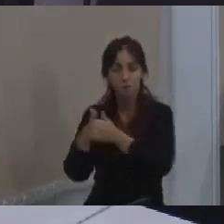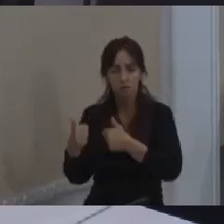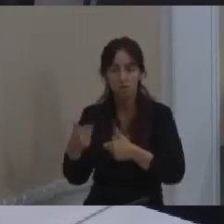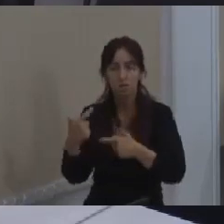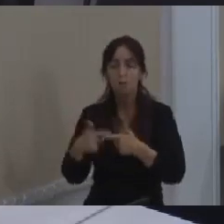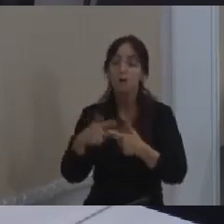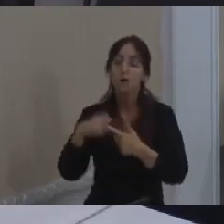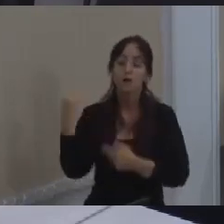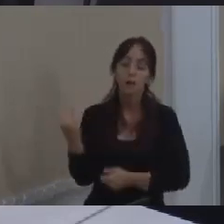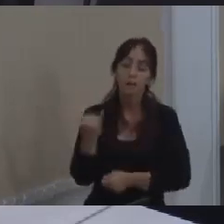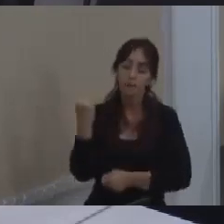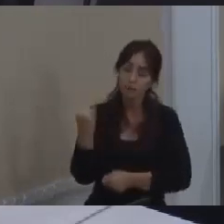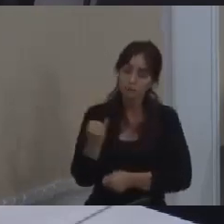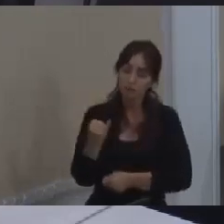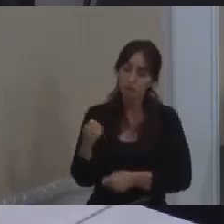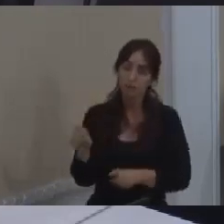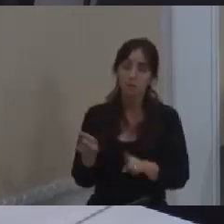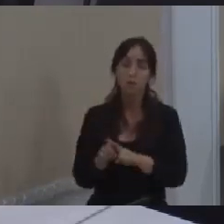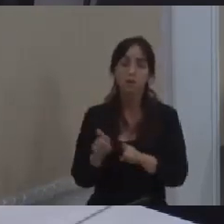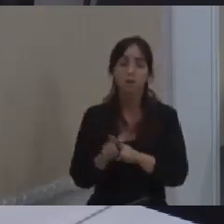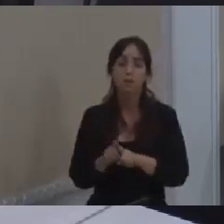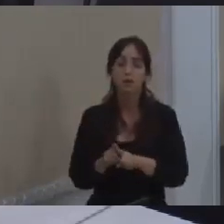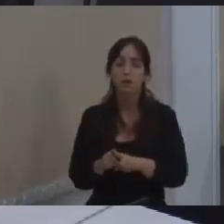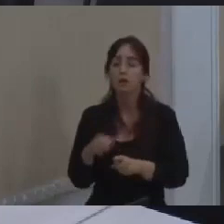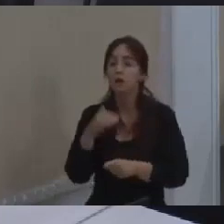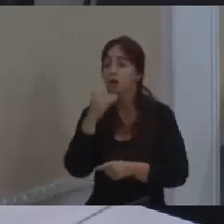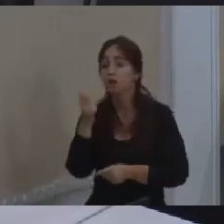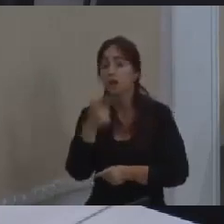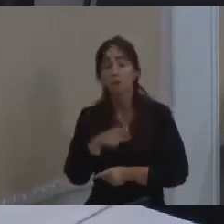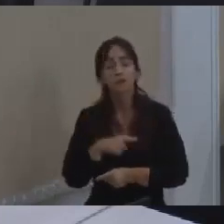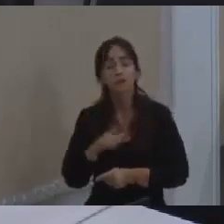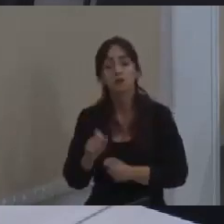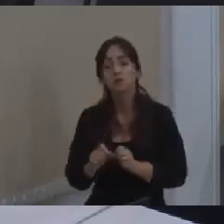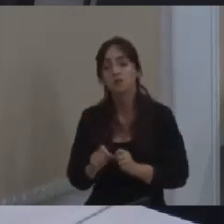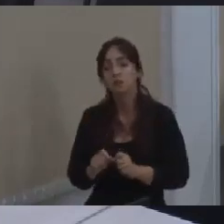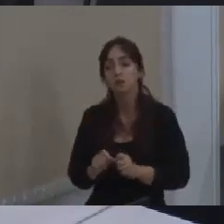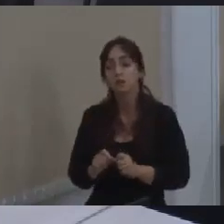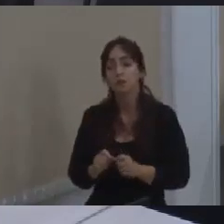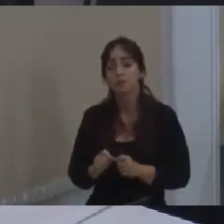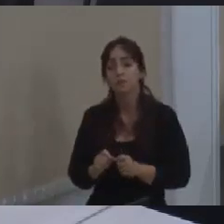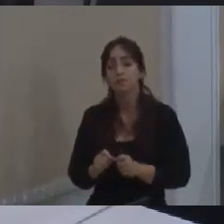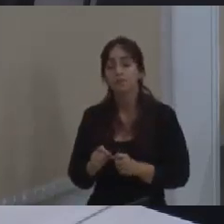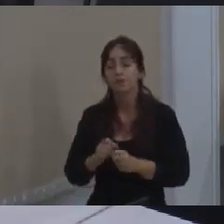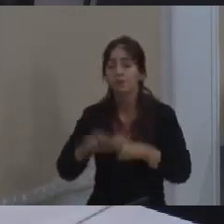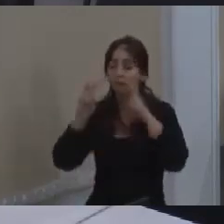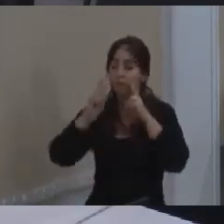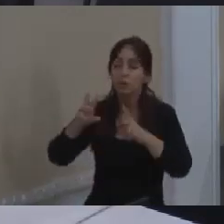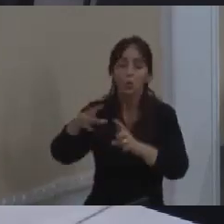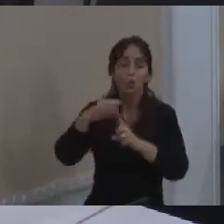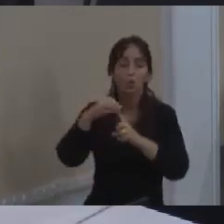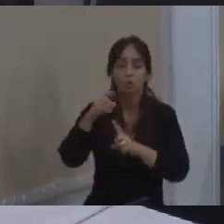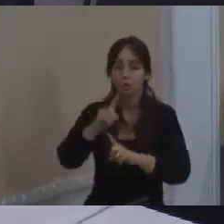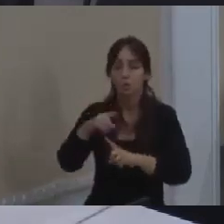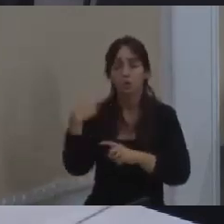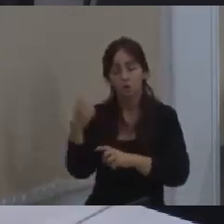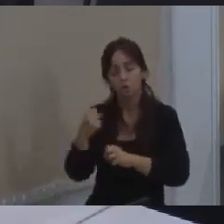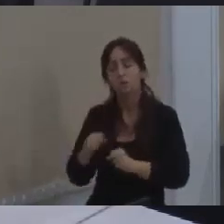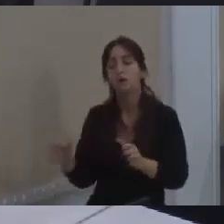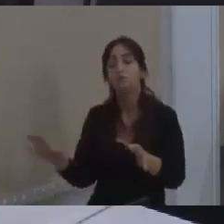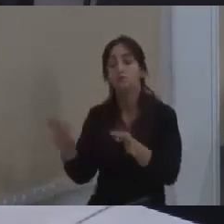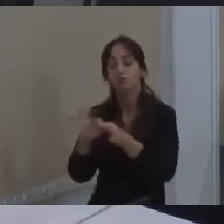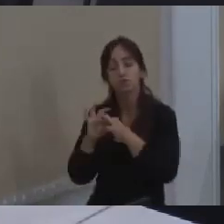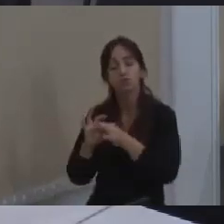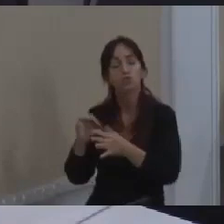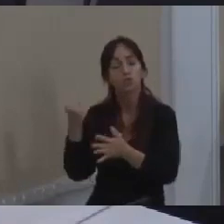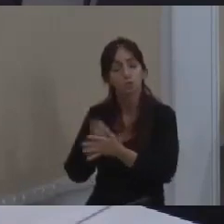importante e obviamente ninguém aqui tem que se furtar o debate ninguém aqui tem que ter uma visão única a gente precisa de construir essa visão